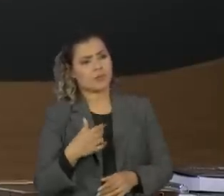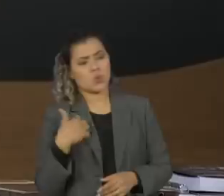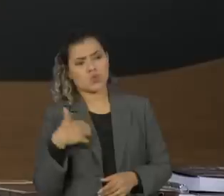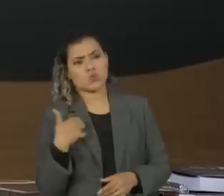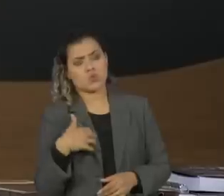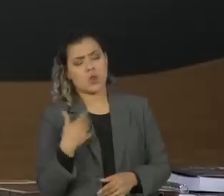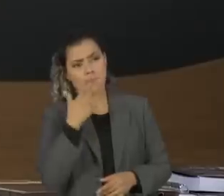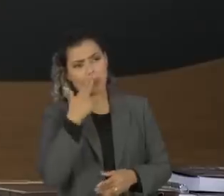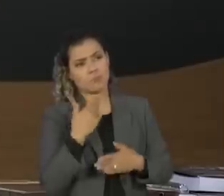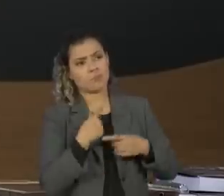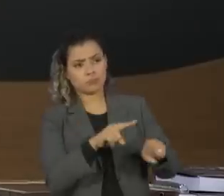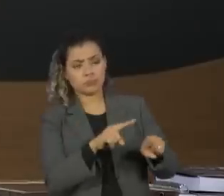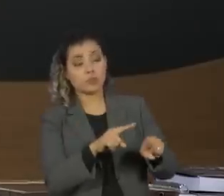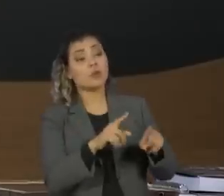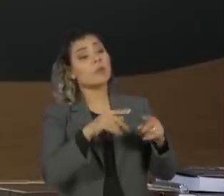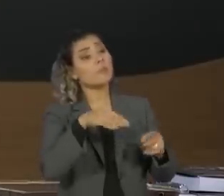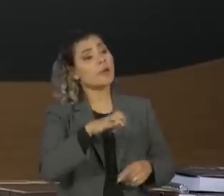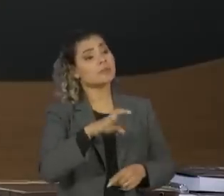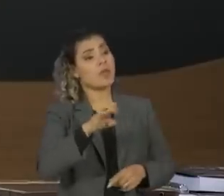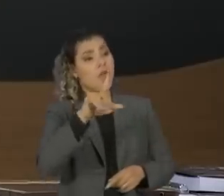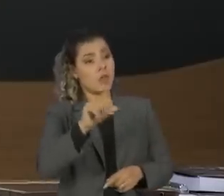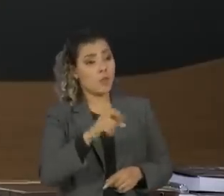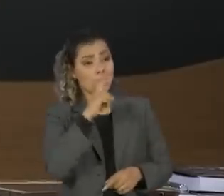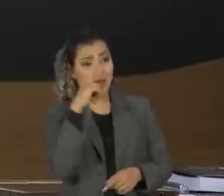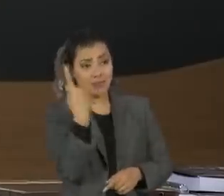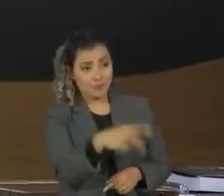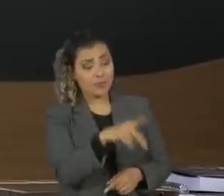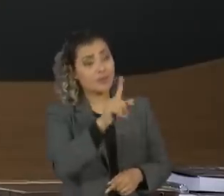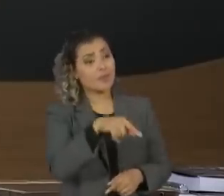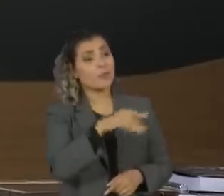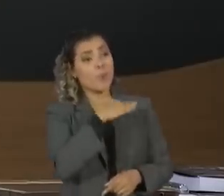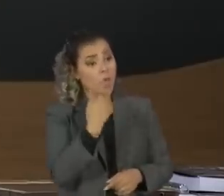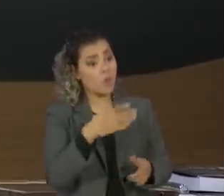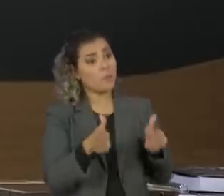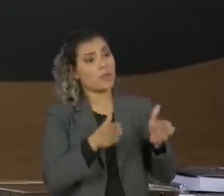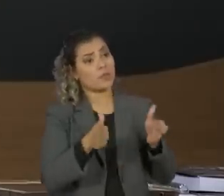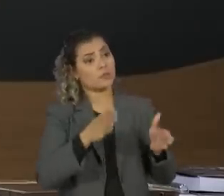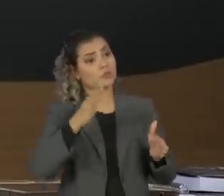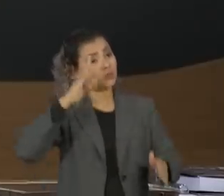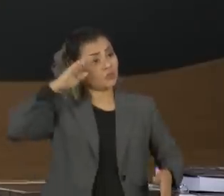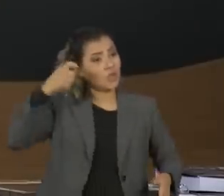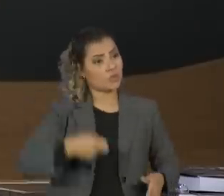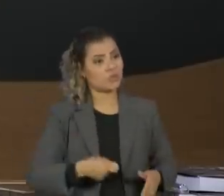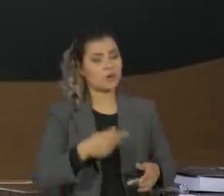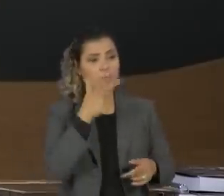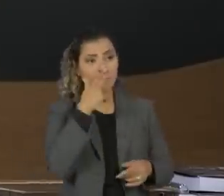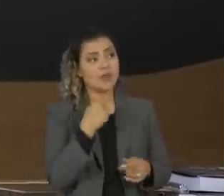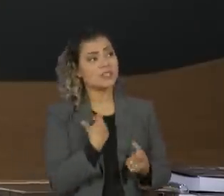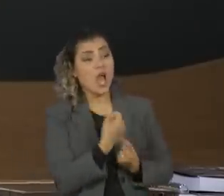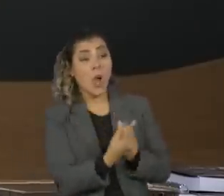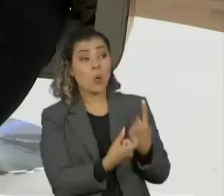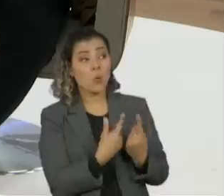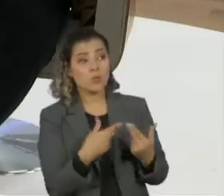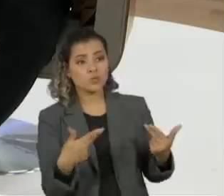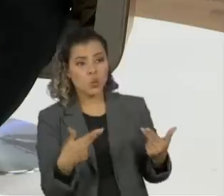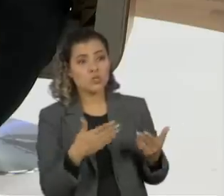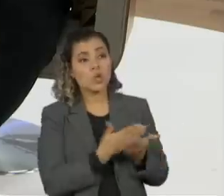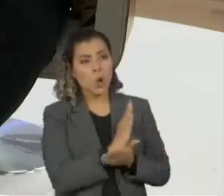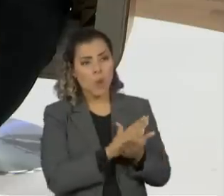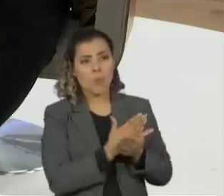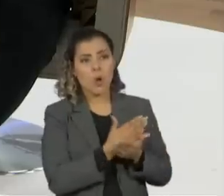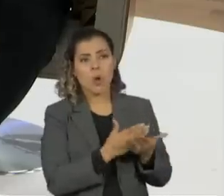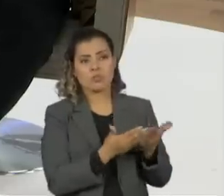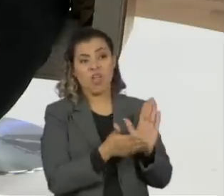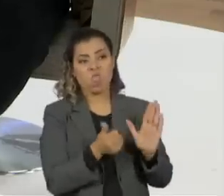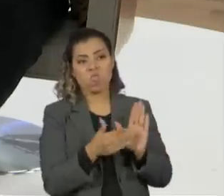caso do Marcelo, que teve um pai morto pela ditadura e você disse que na ditadura se arrancavam algumas unhazinhas. Não foi isso não, hein?